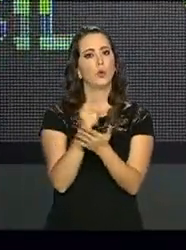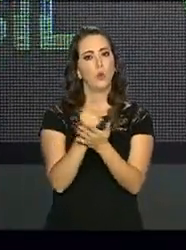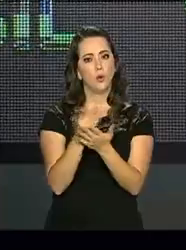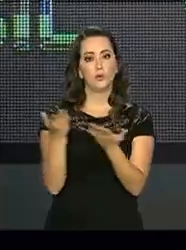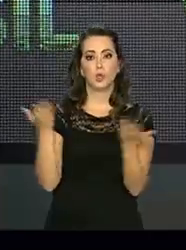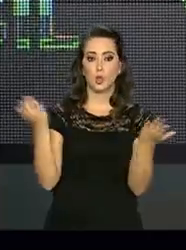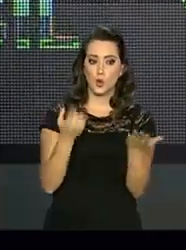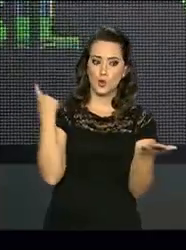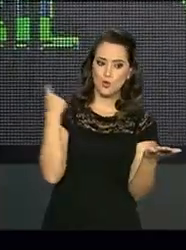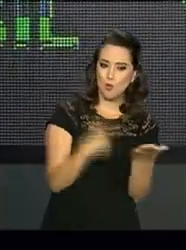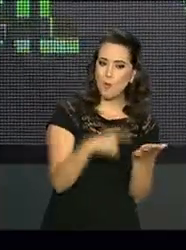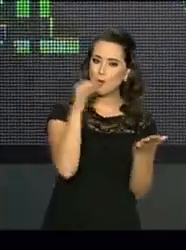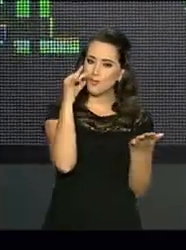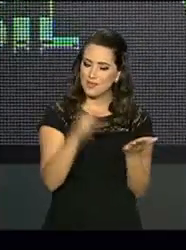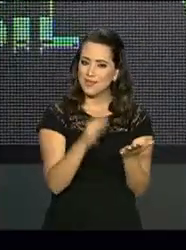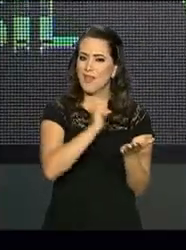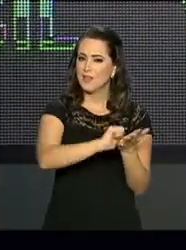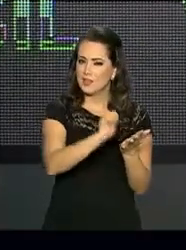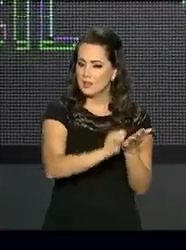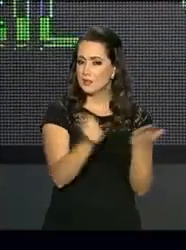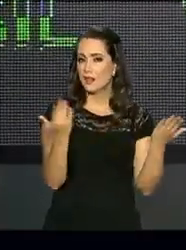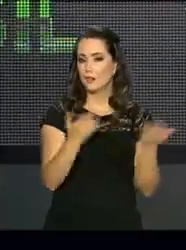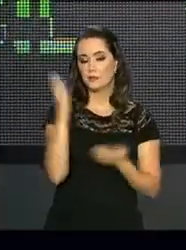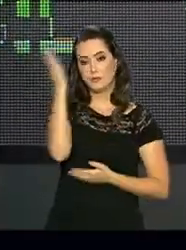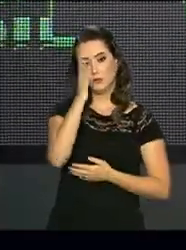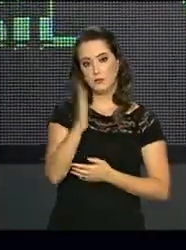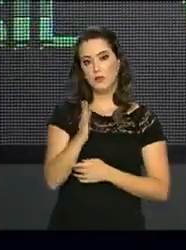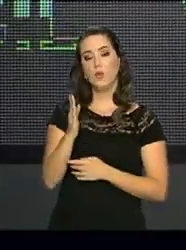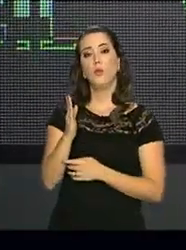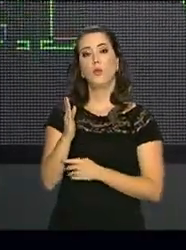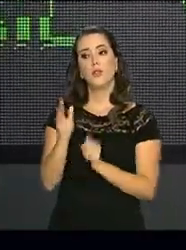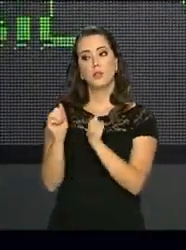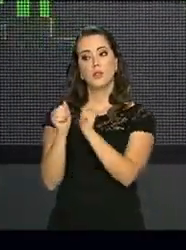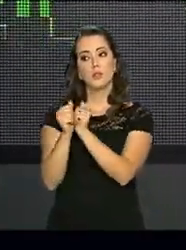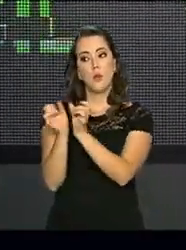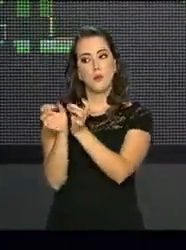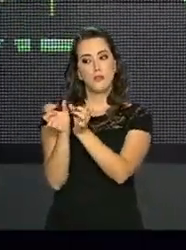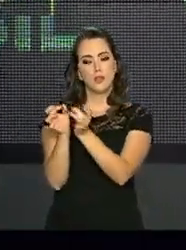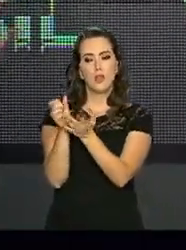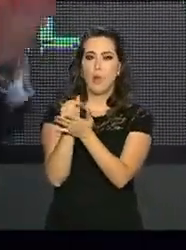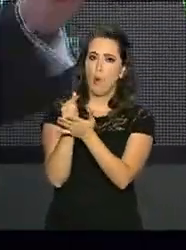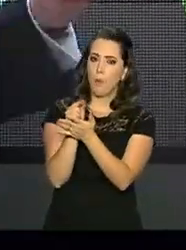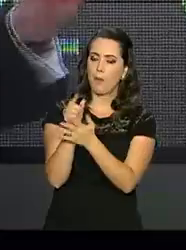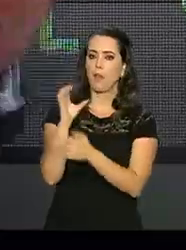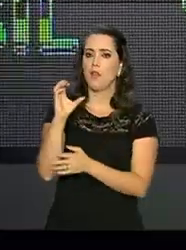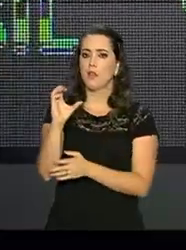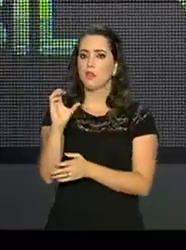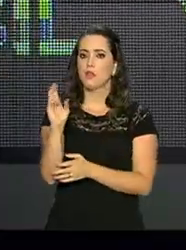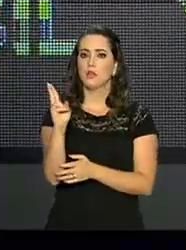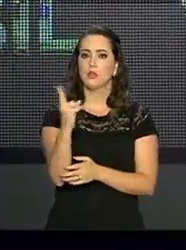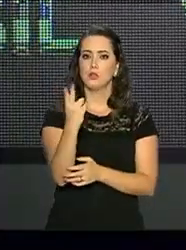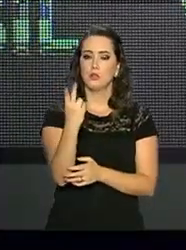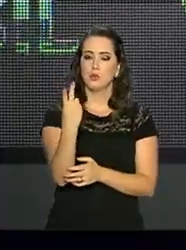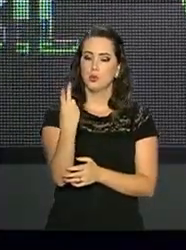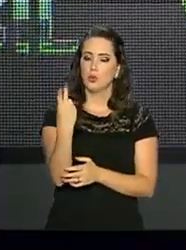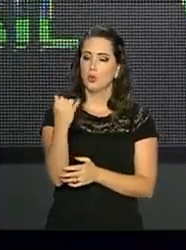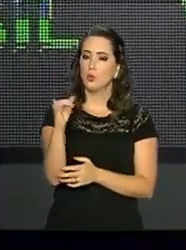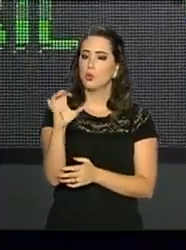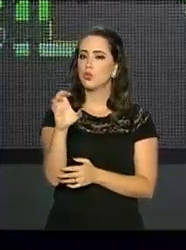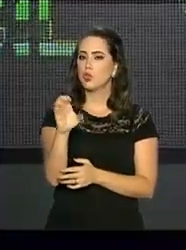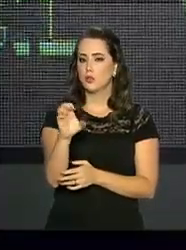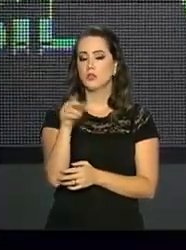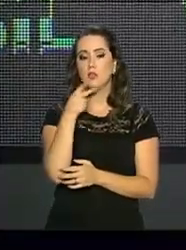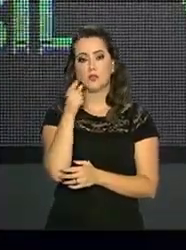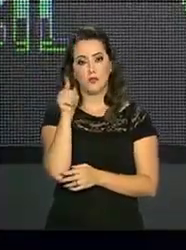formalizado, entre o Brasil e o Chile. E, interessante, como salientou o presidente